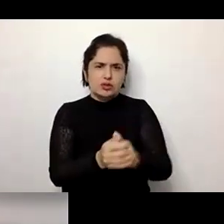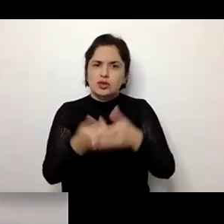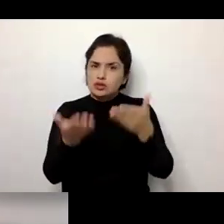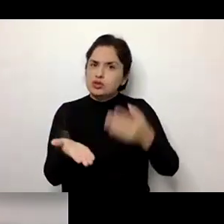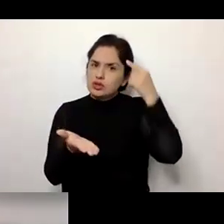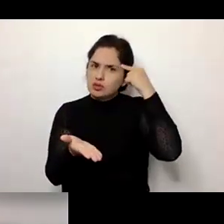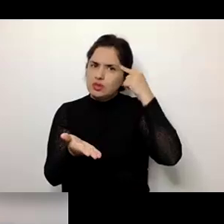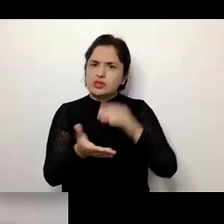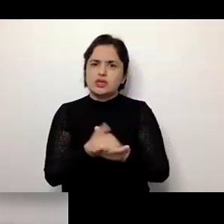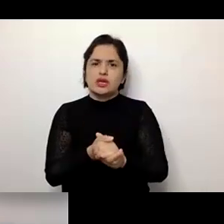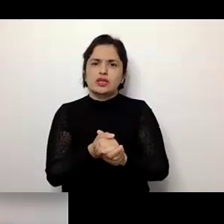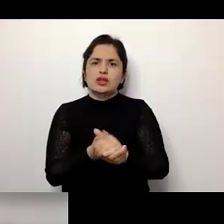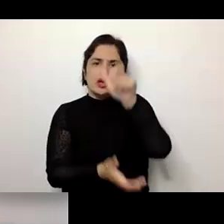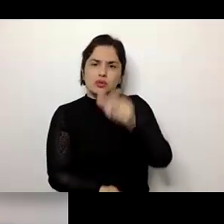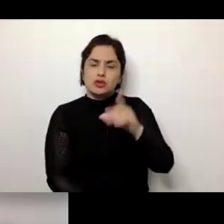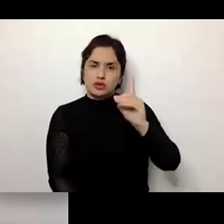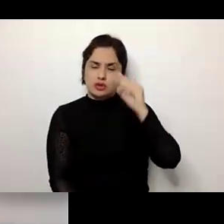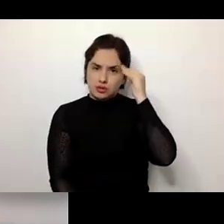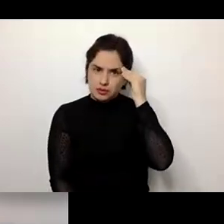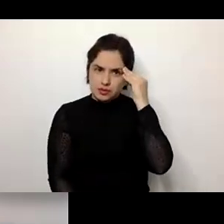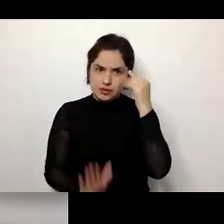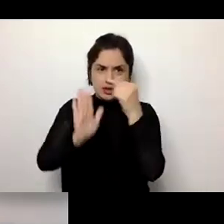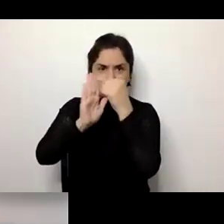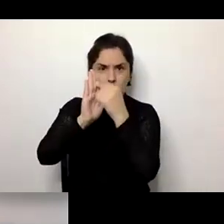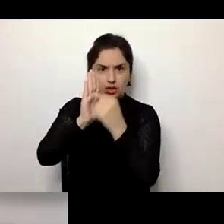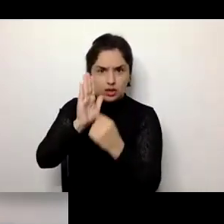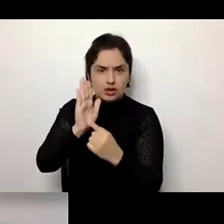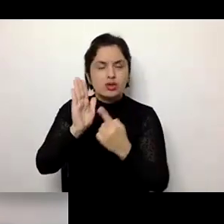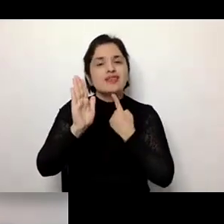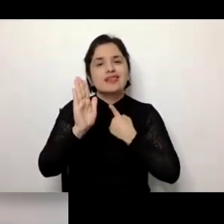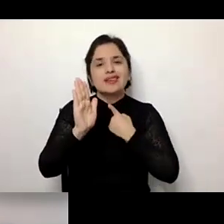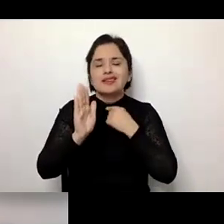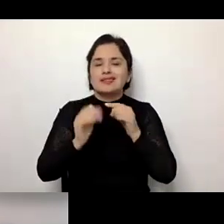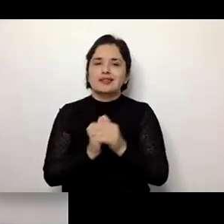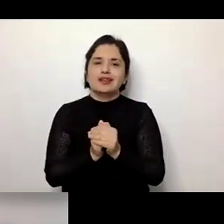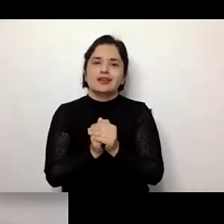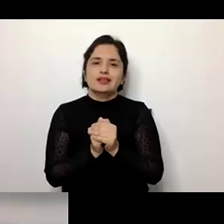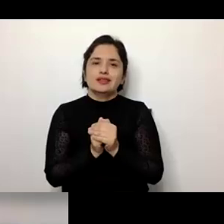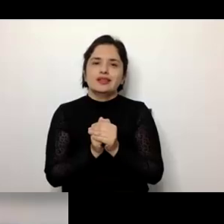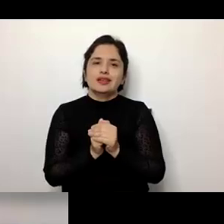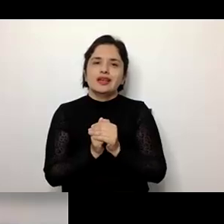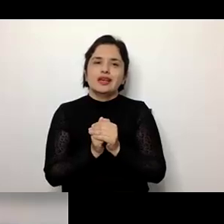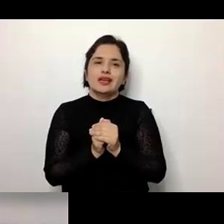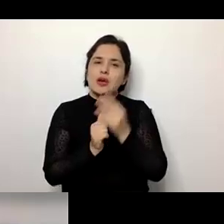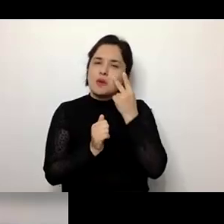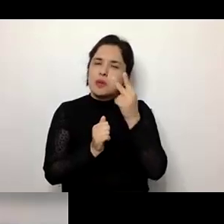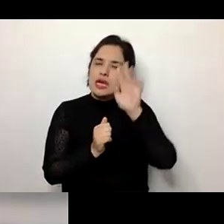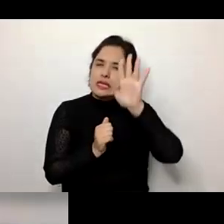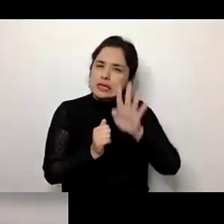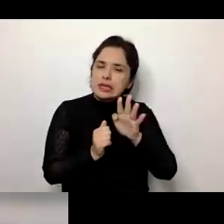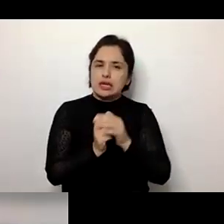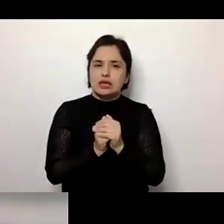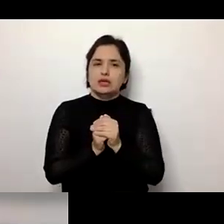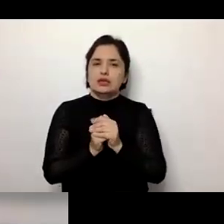pessoa com deficiência intelectual e nesses marcadores, é interessante a gente se atentar a alguns detalhes, que são esses